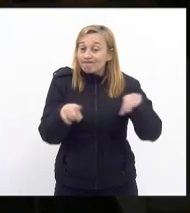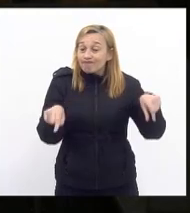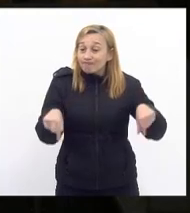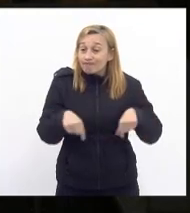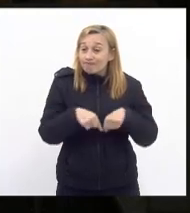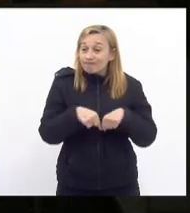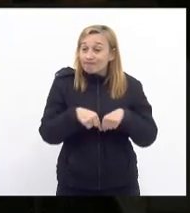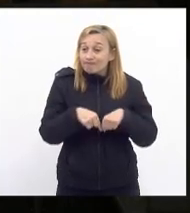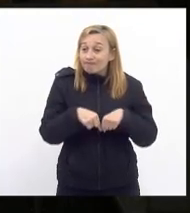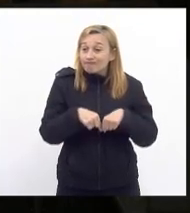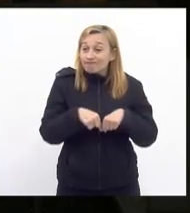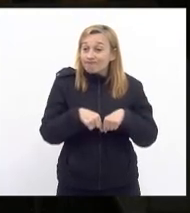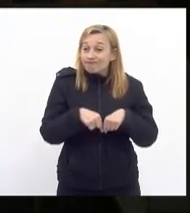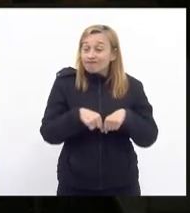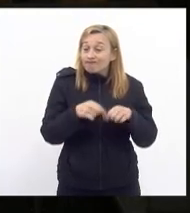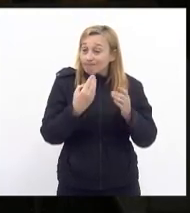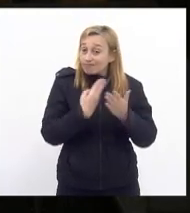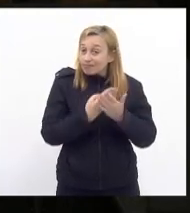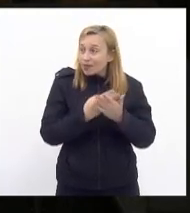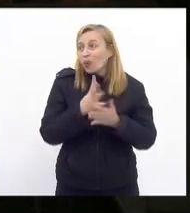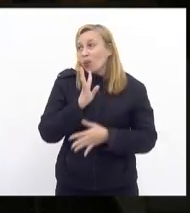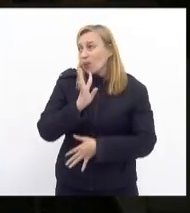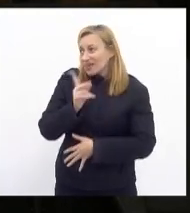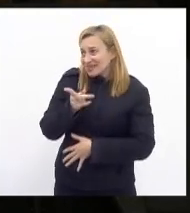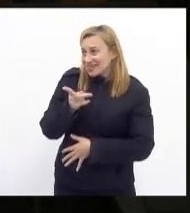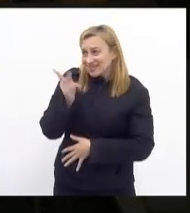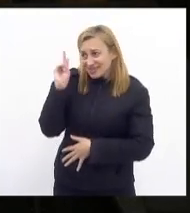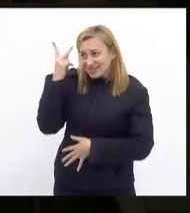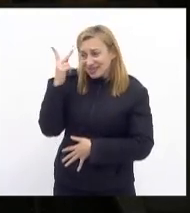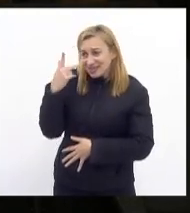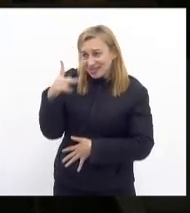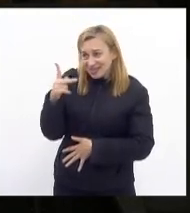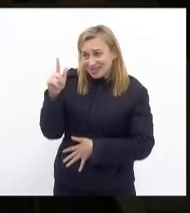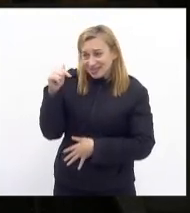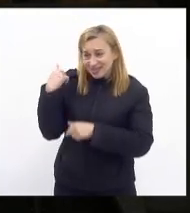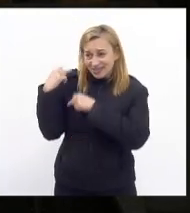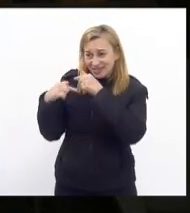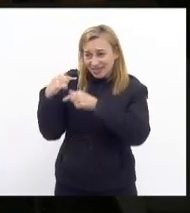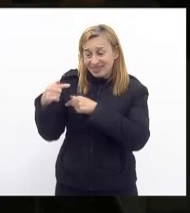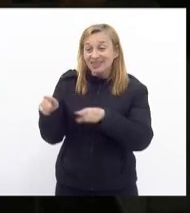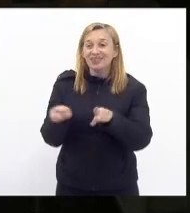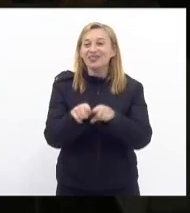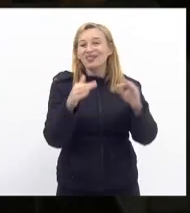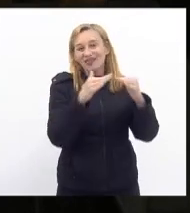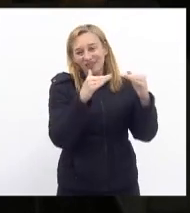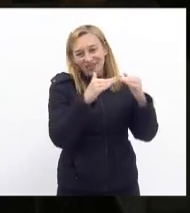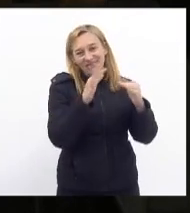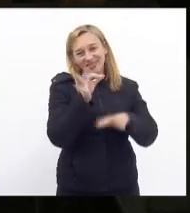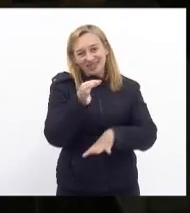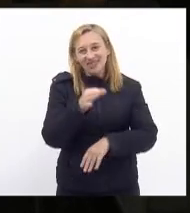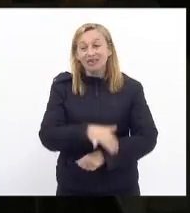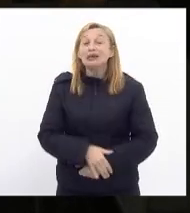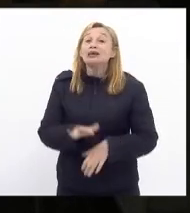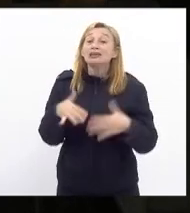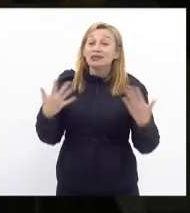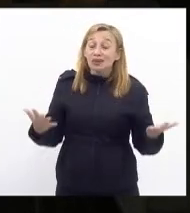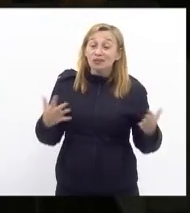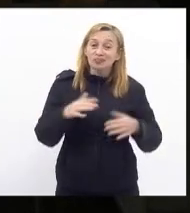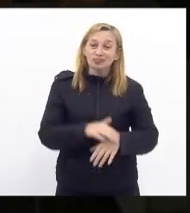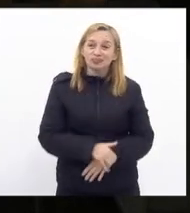e vossa excelência conhece essa história é da sua origem também concordo plenamente pois é então